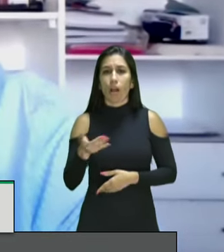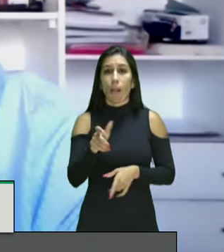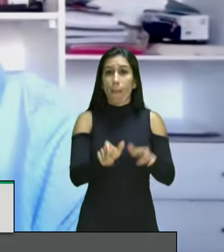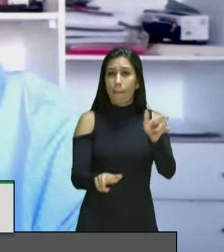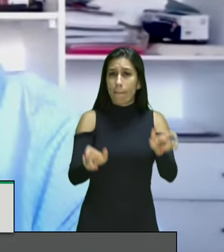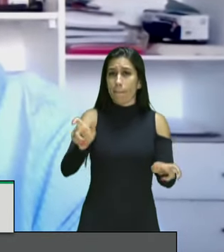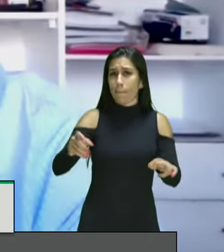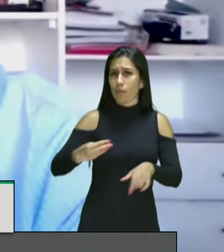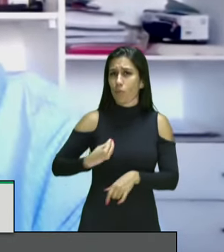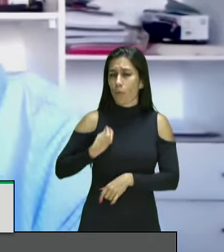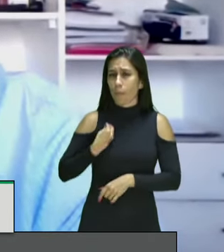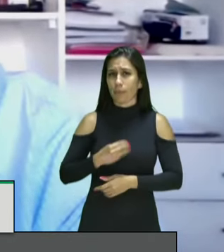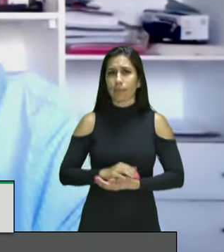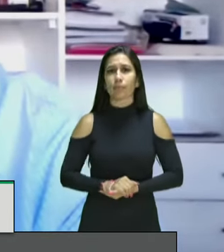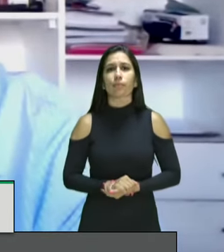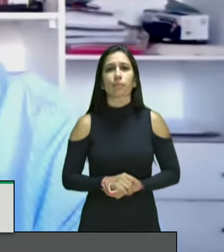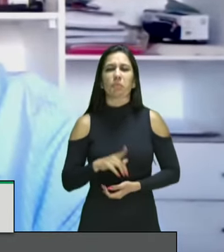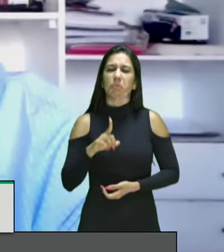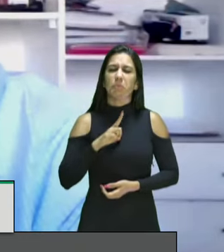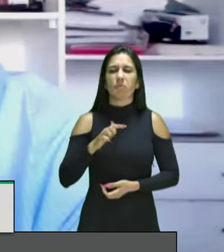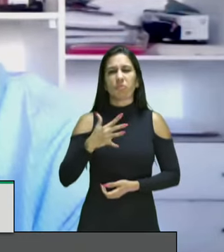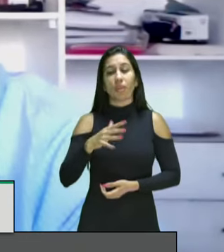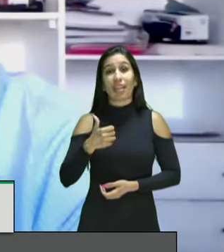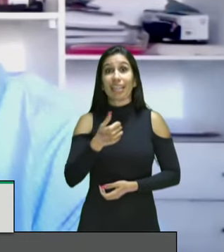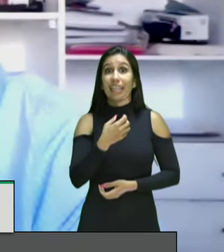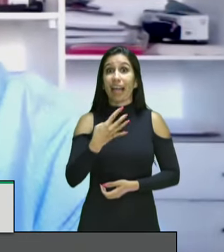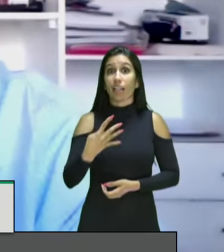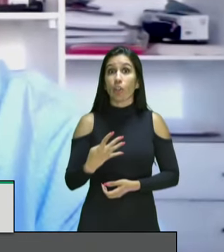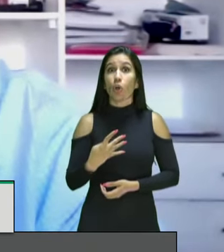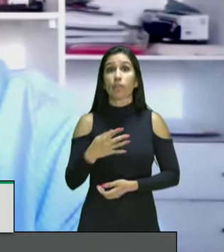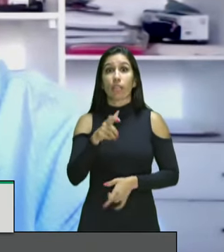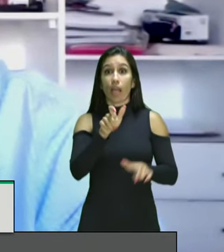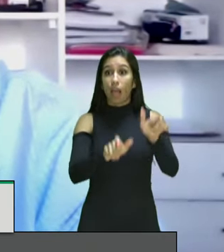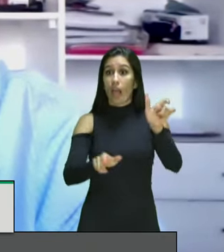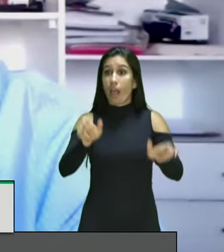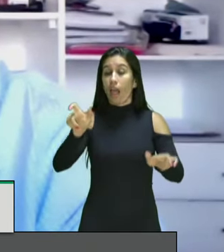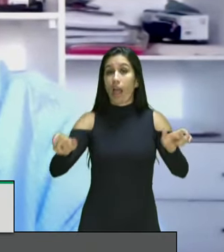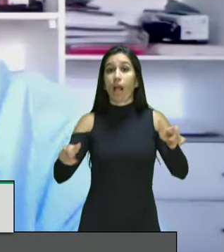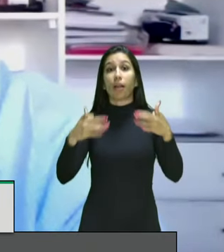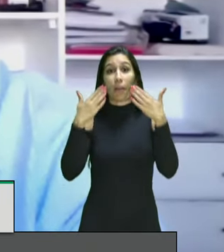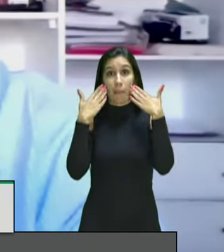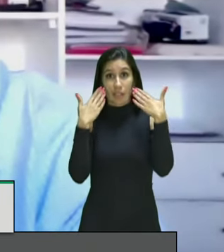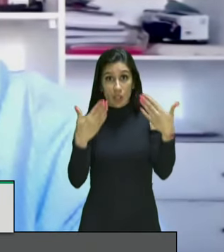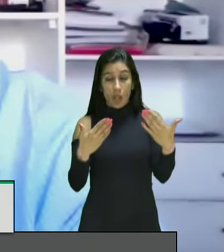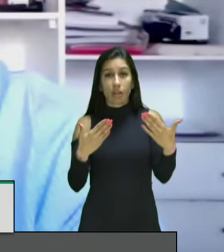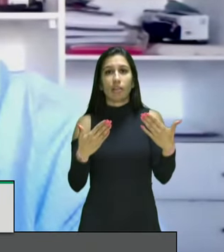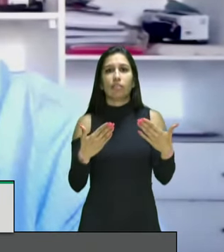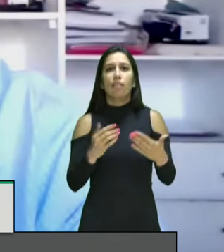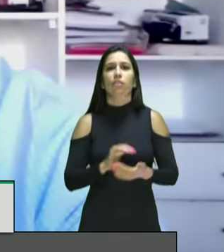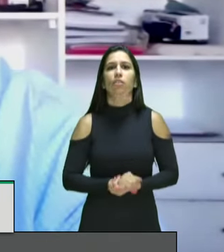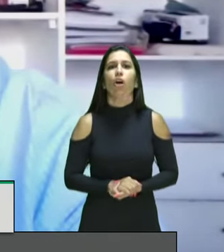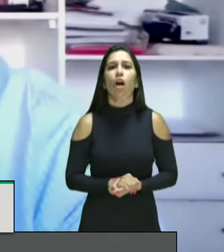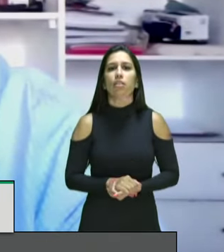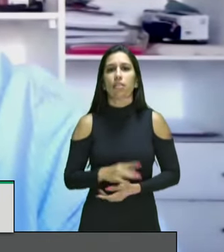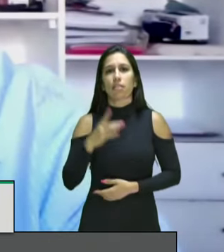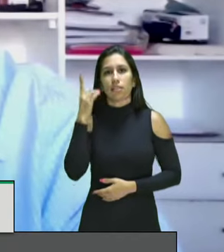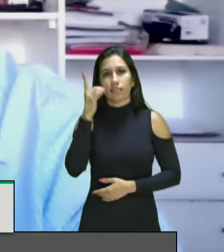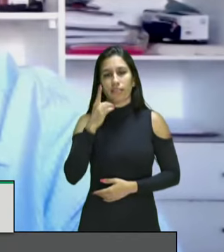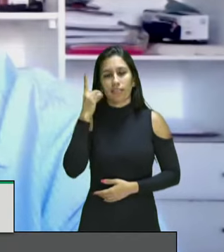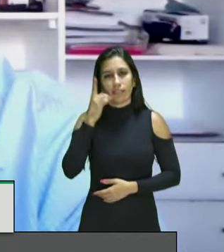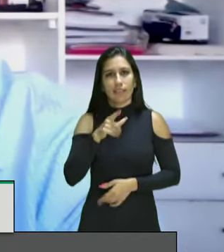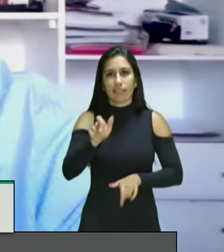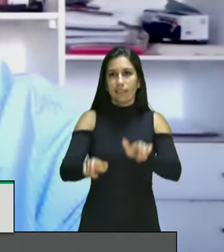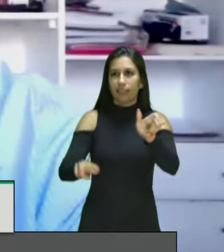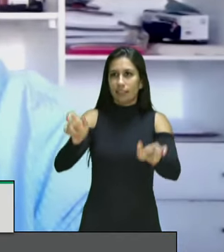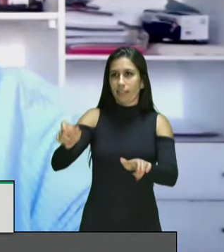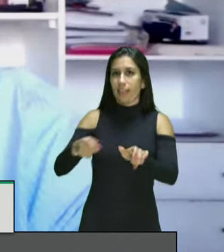lista de 14 expositores e, além dos parlamentares, que poderão fazer uso da palavra no